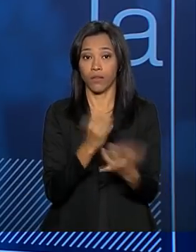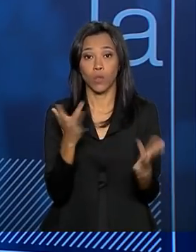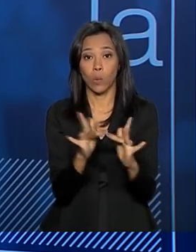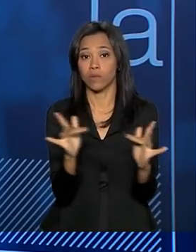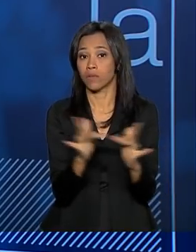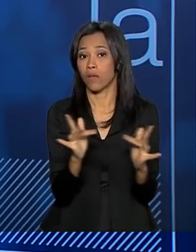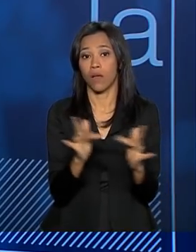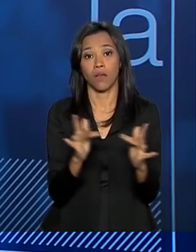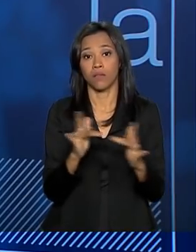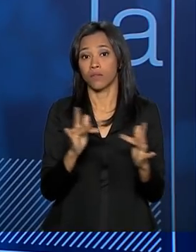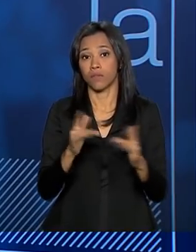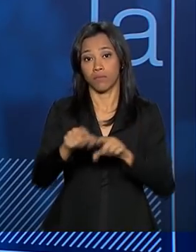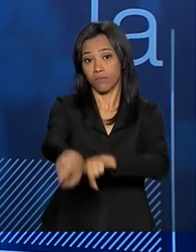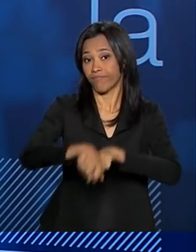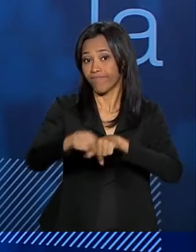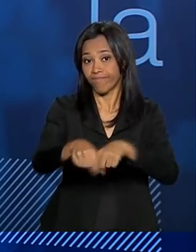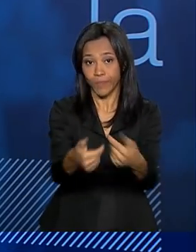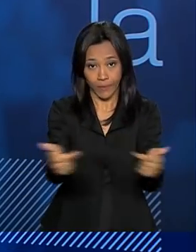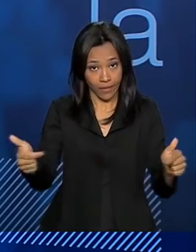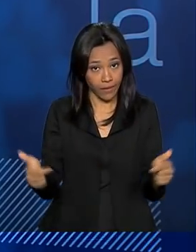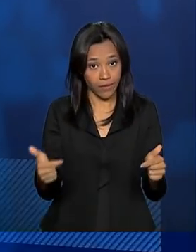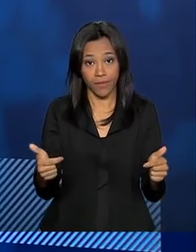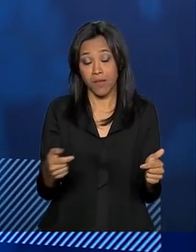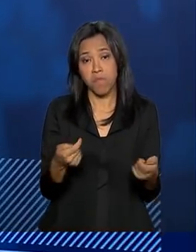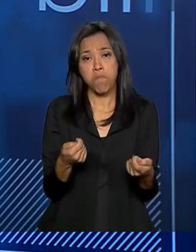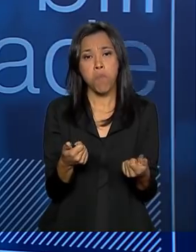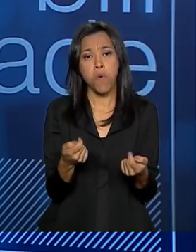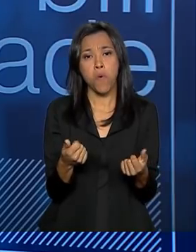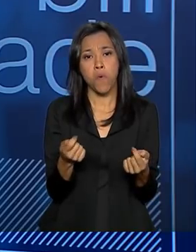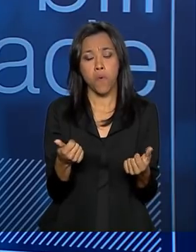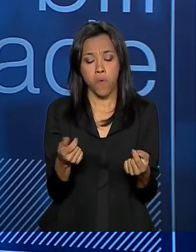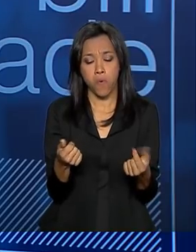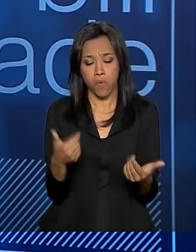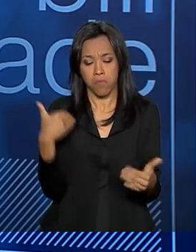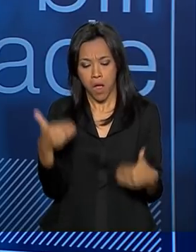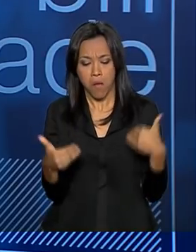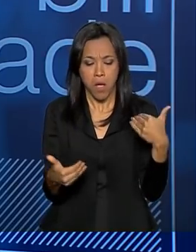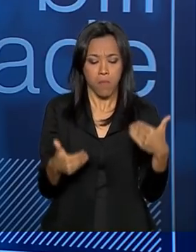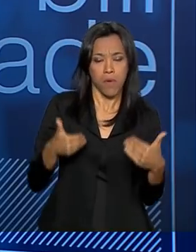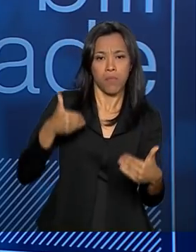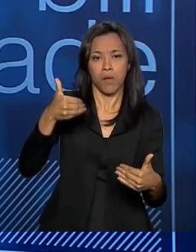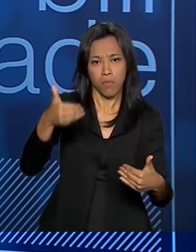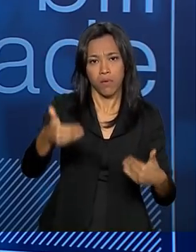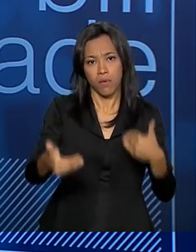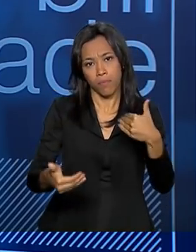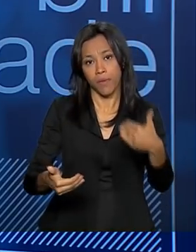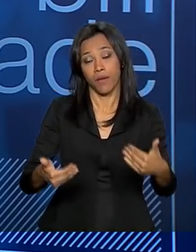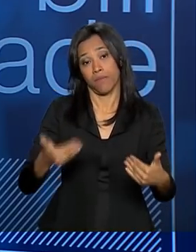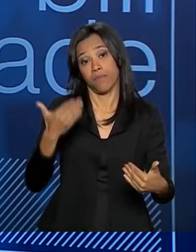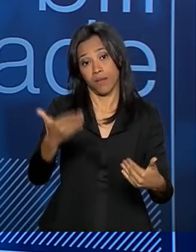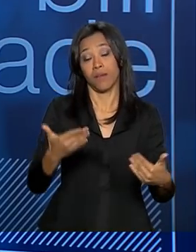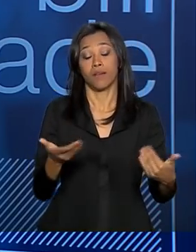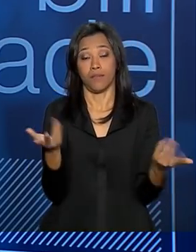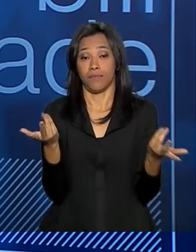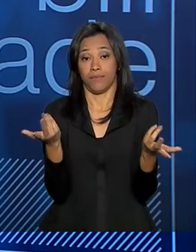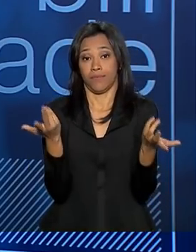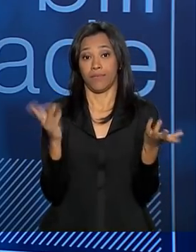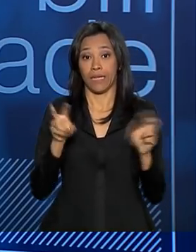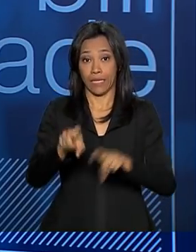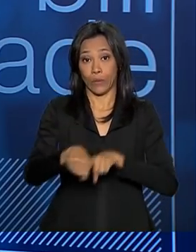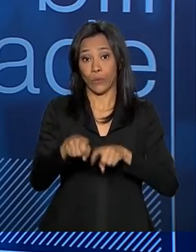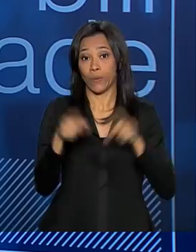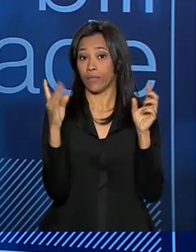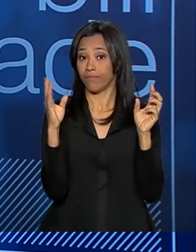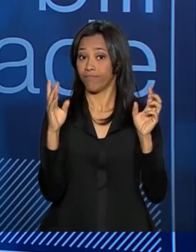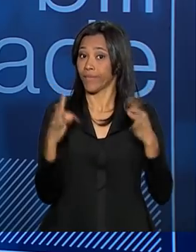sem a internet no campo, a gente vai poder avançar muito pouco na chamada agricultura digital, agricultura 5 ou 4.0. Então, a pergunta